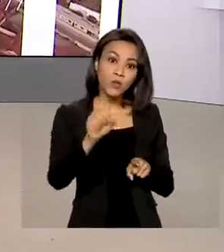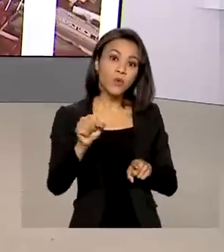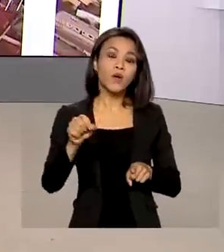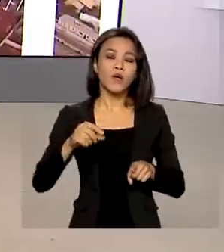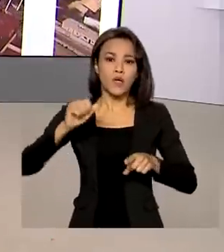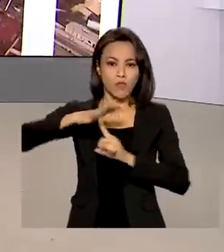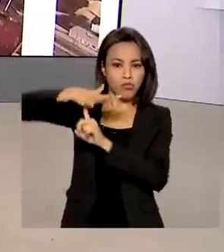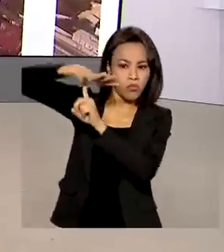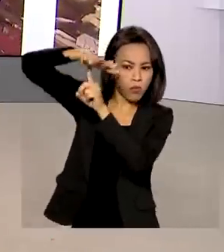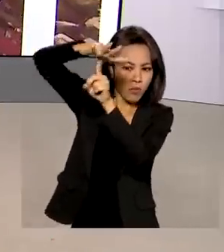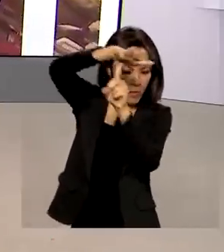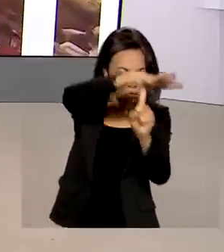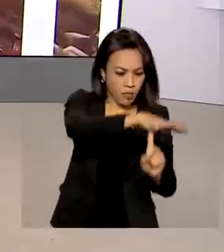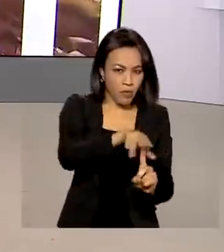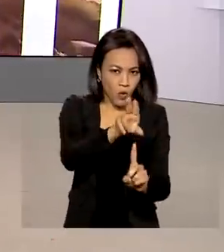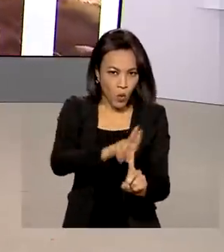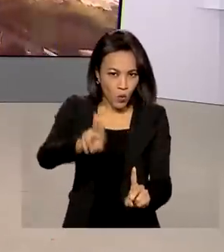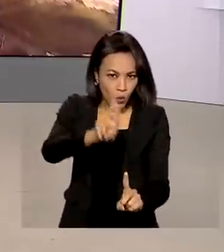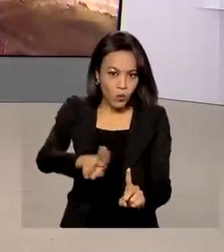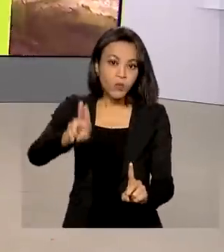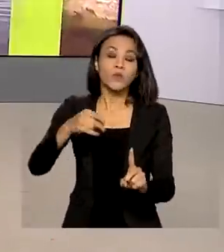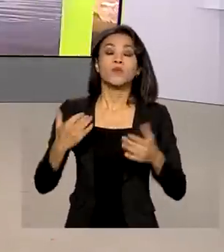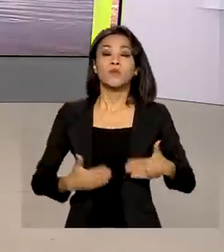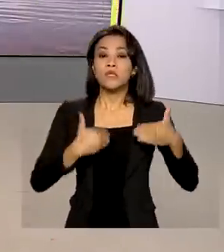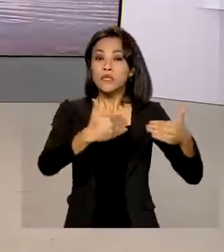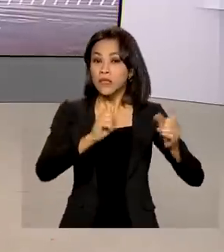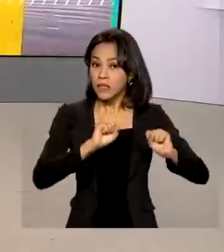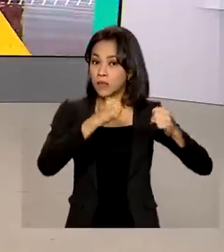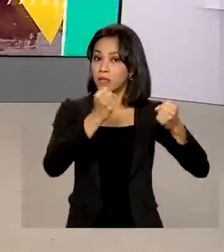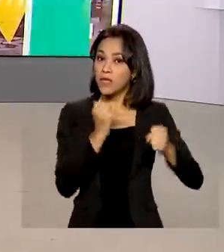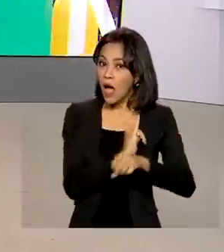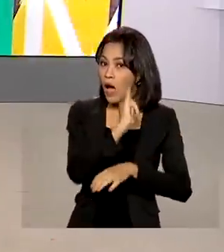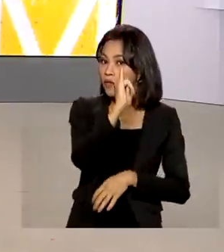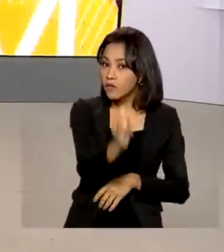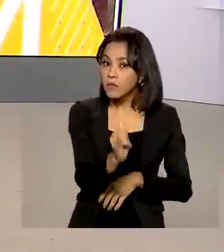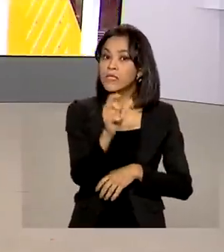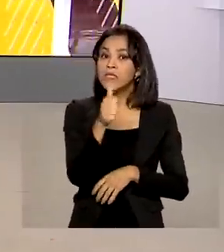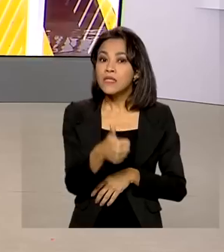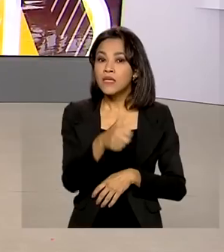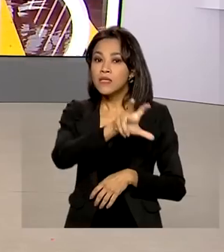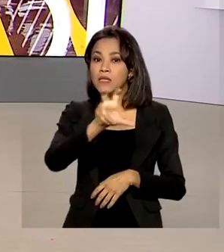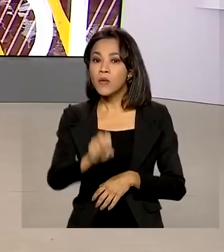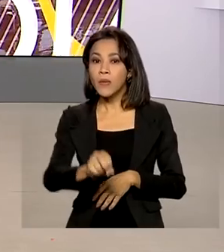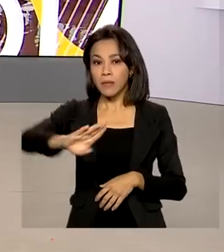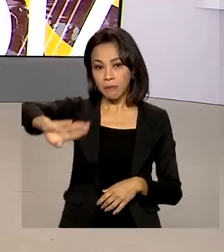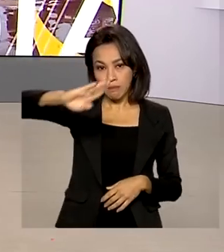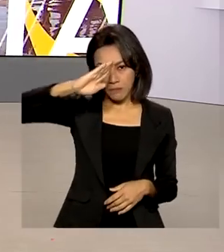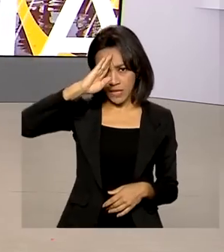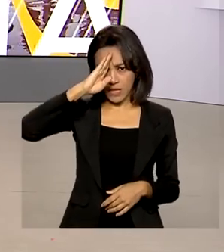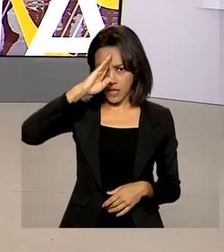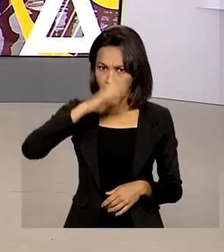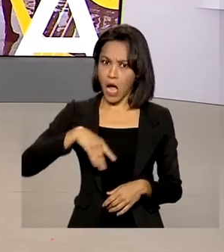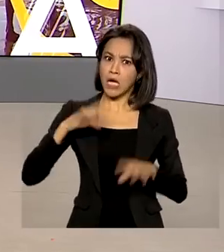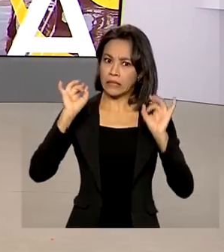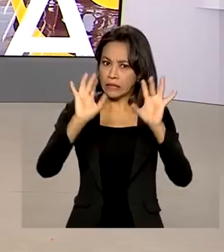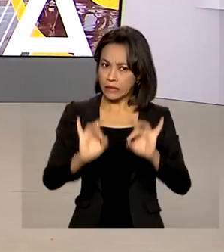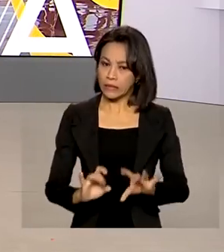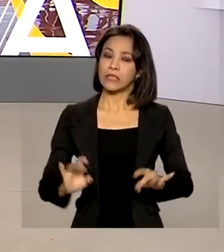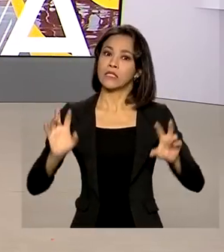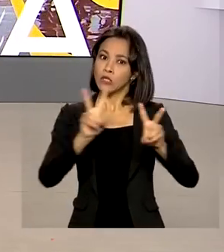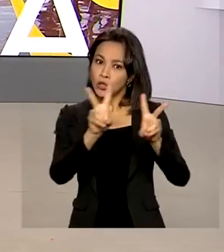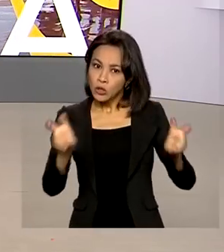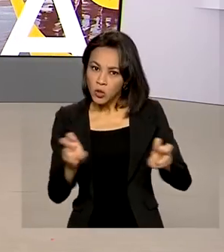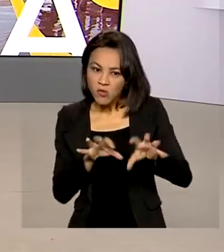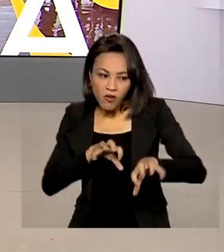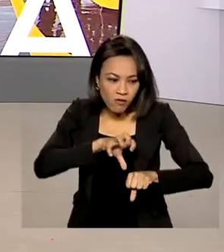o uso de um helicóptero. O Ministério da Defesa informou ainda que cerca de 150 militares especialistas em operações em ambiente